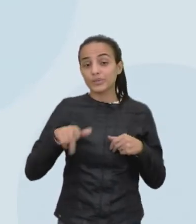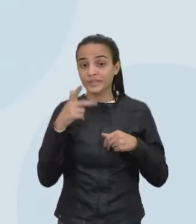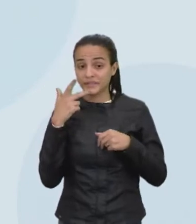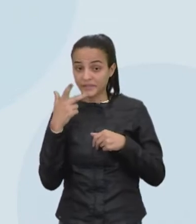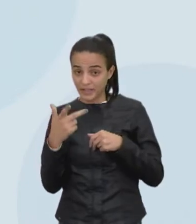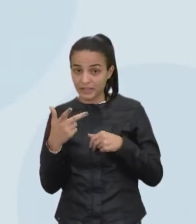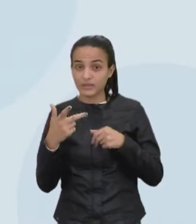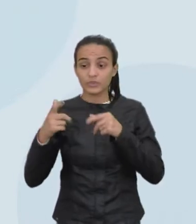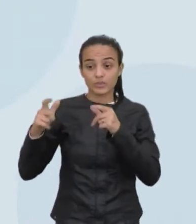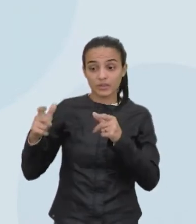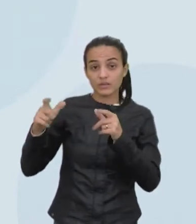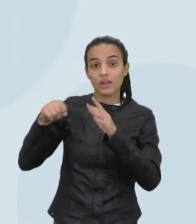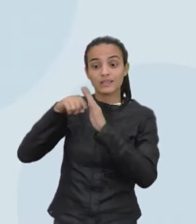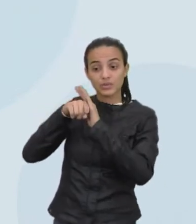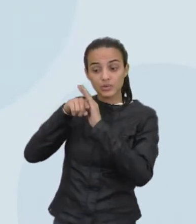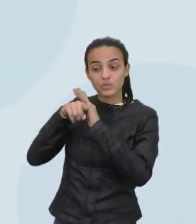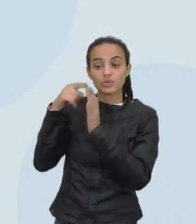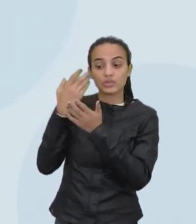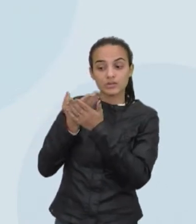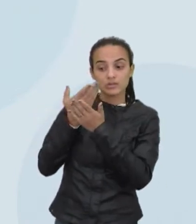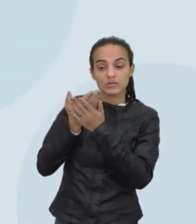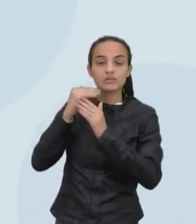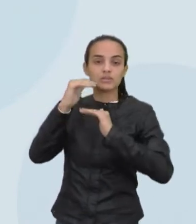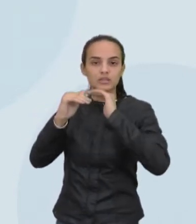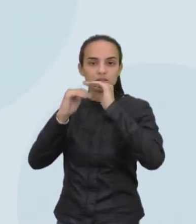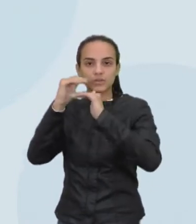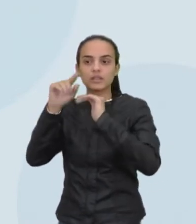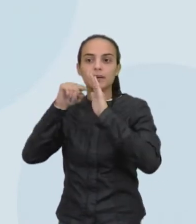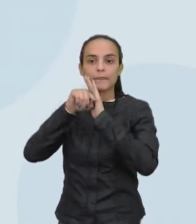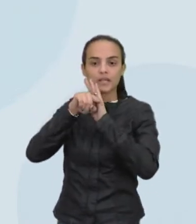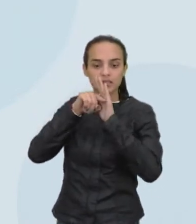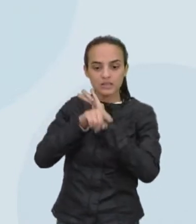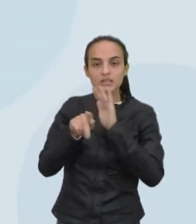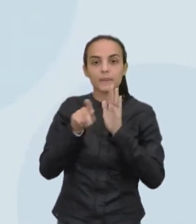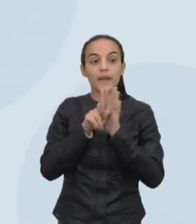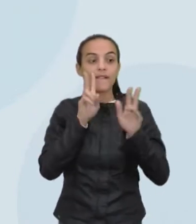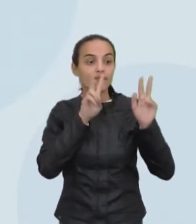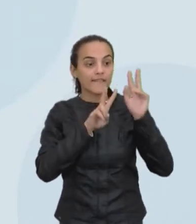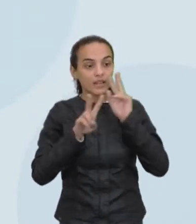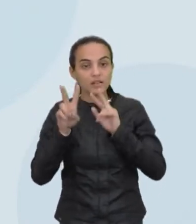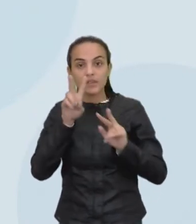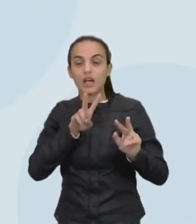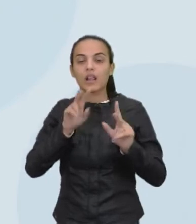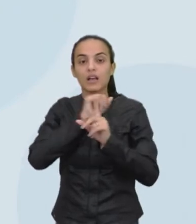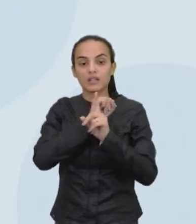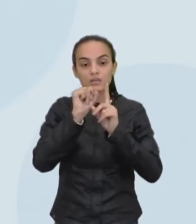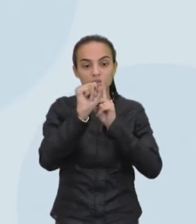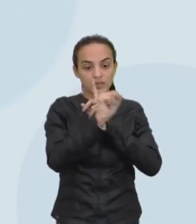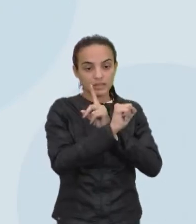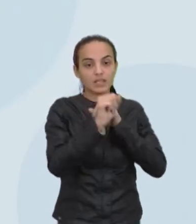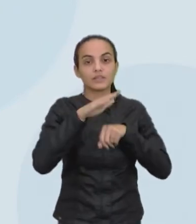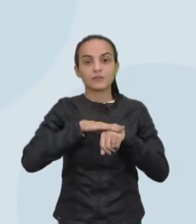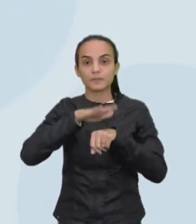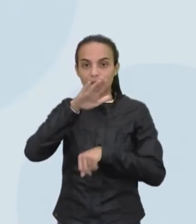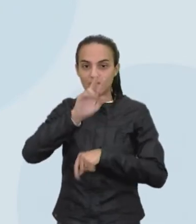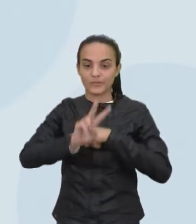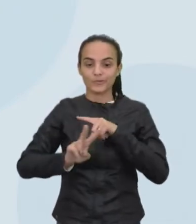campo de estudo que visa desenvolver pesquisas para viabilizar uma sociedade mais